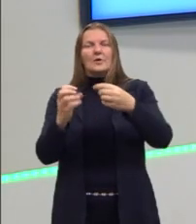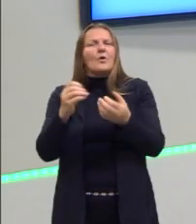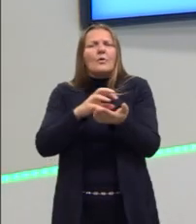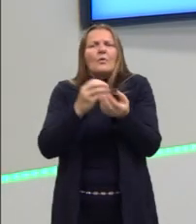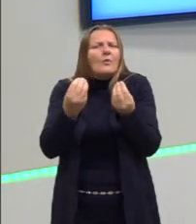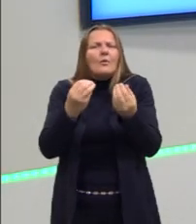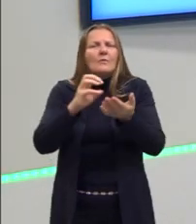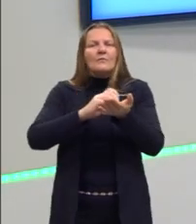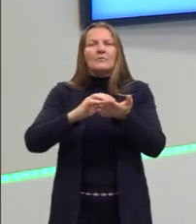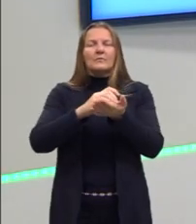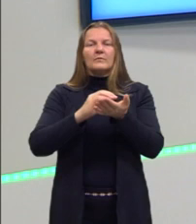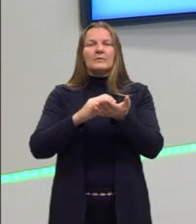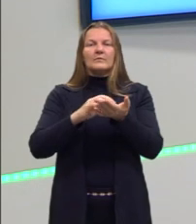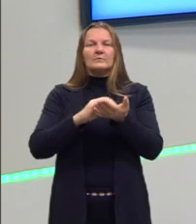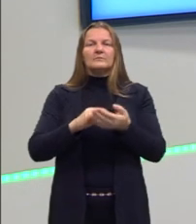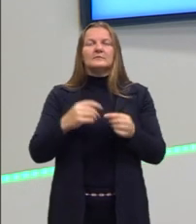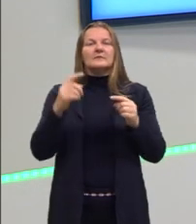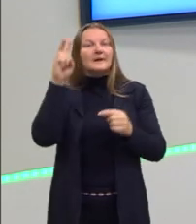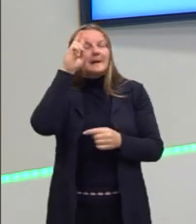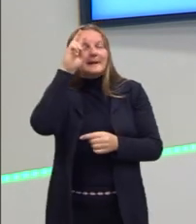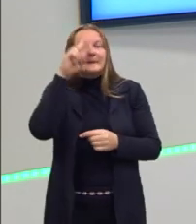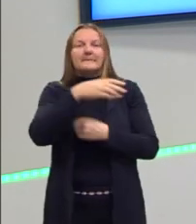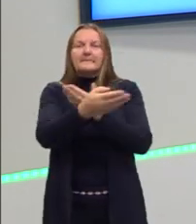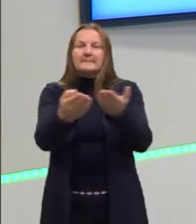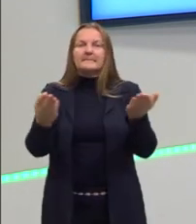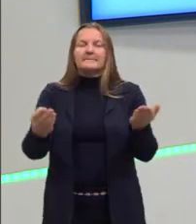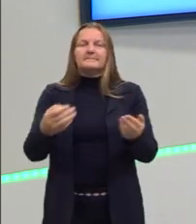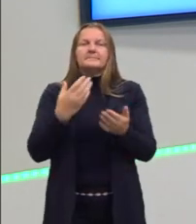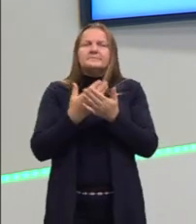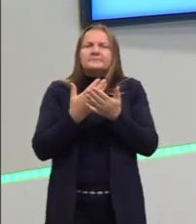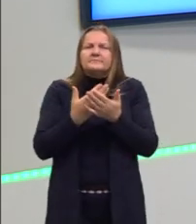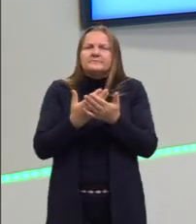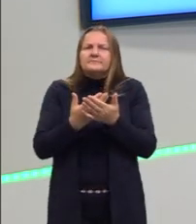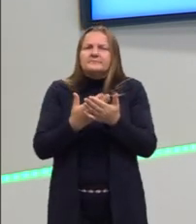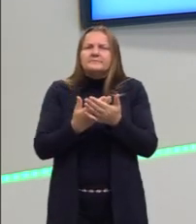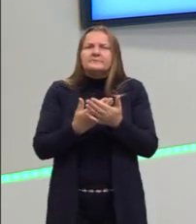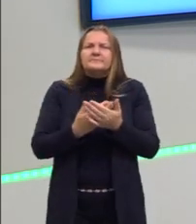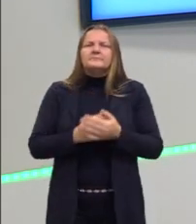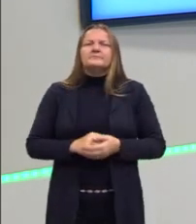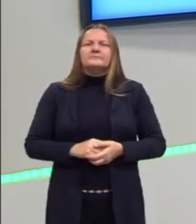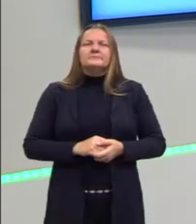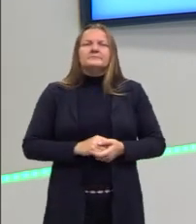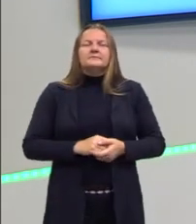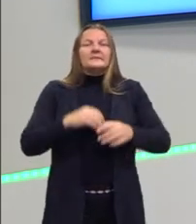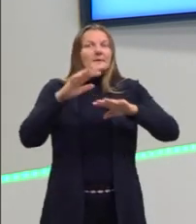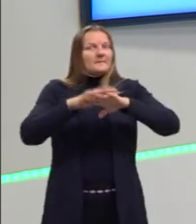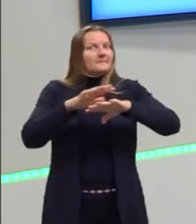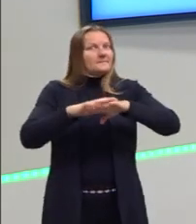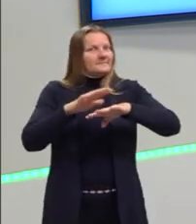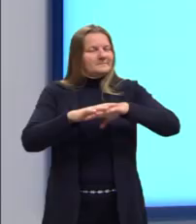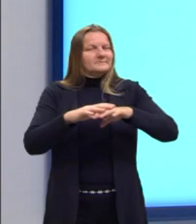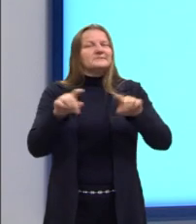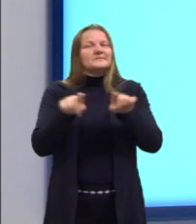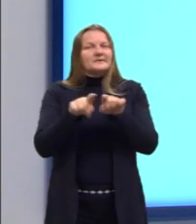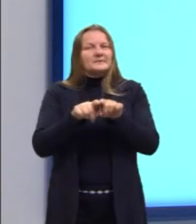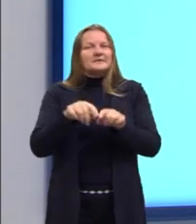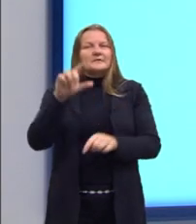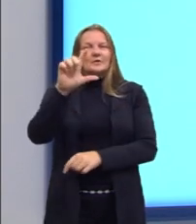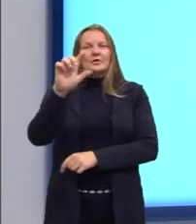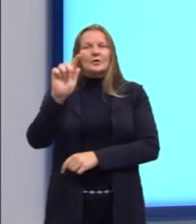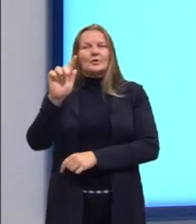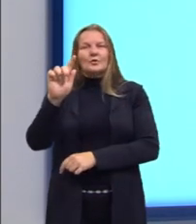menos log? Daí a gente vai ter que lembrar um pouquinho de matemática, que log